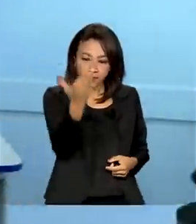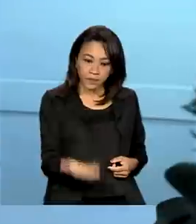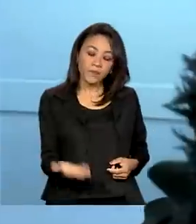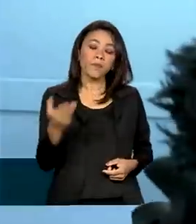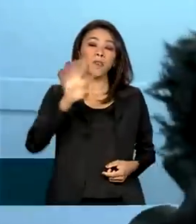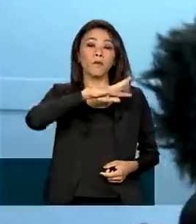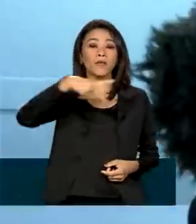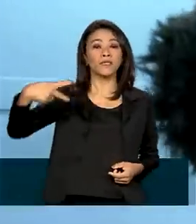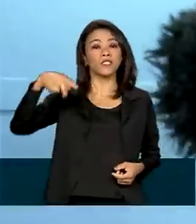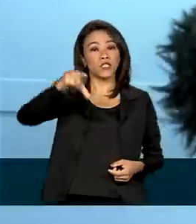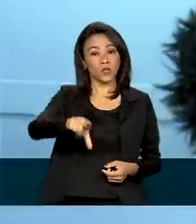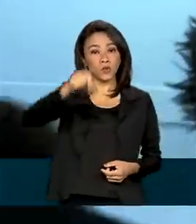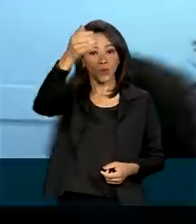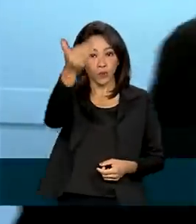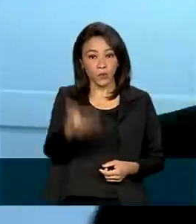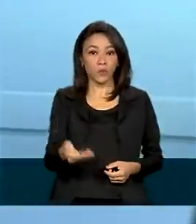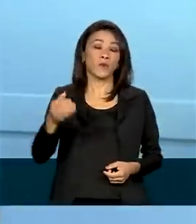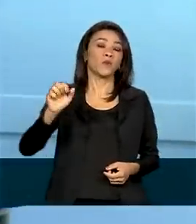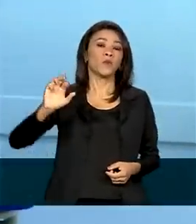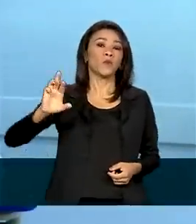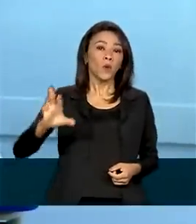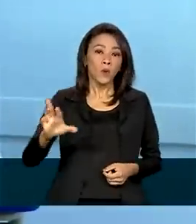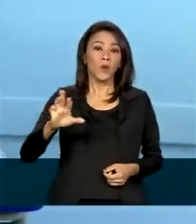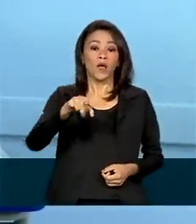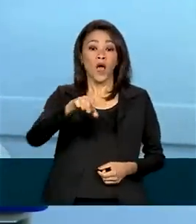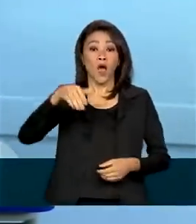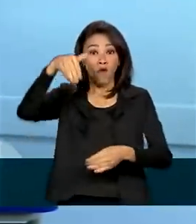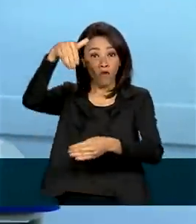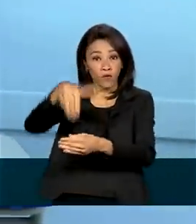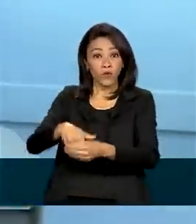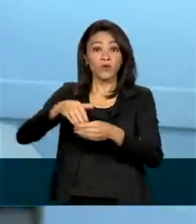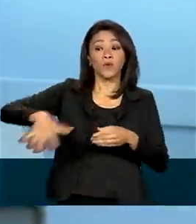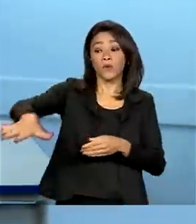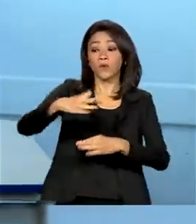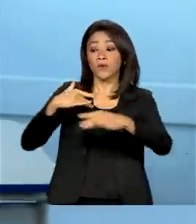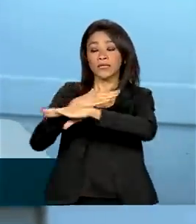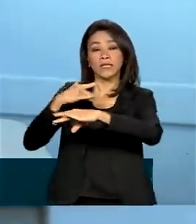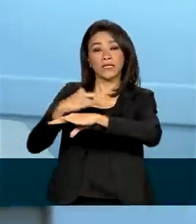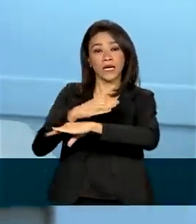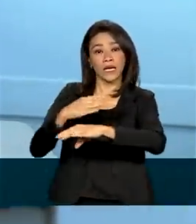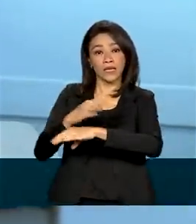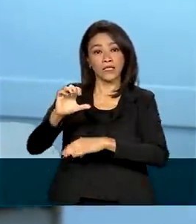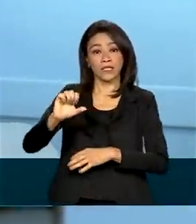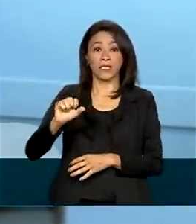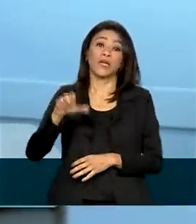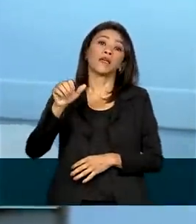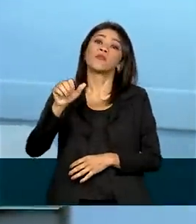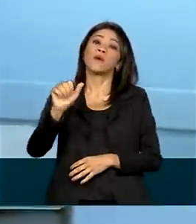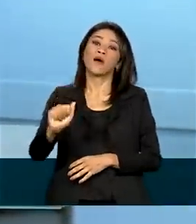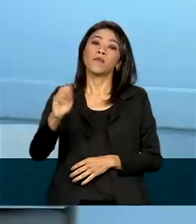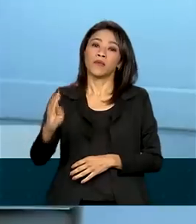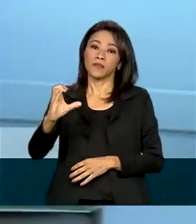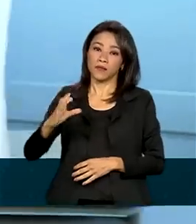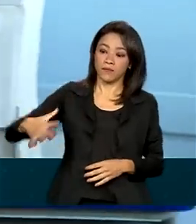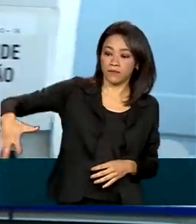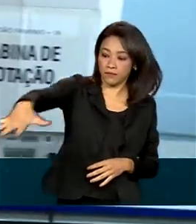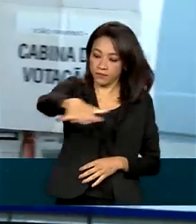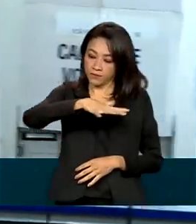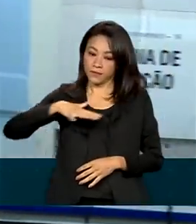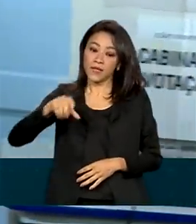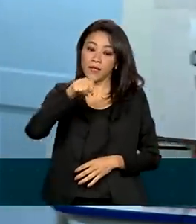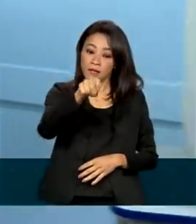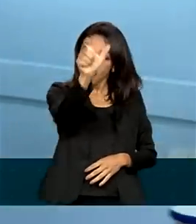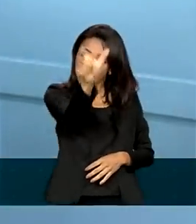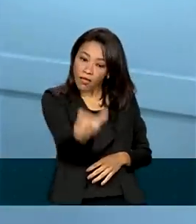Luiz Inácio Lula da Silva, votou pela manhã na cidade de São Bernardo do Campo, berço político de Lula. O voto ocorreu na